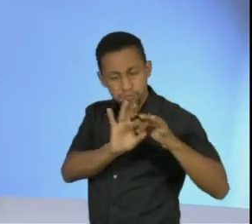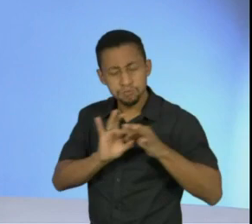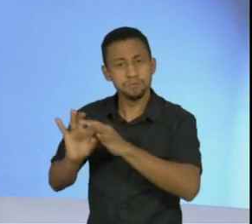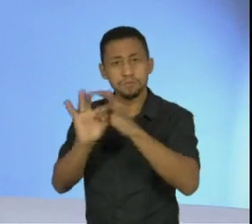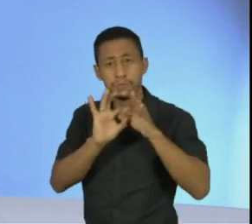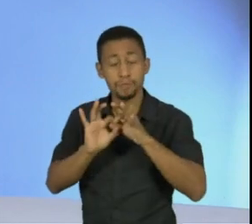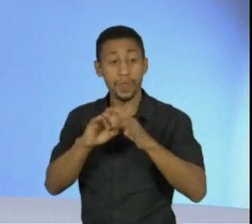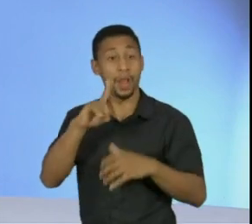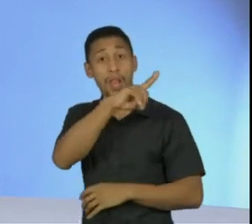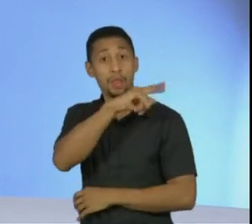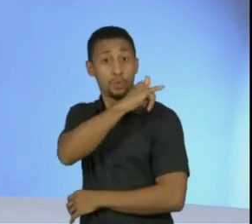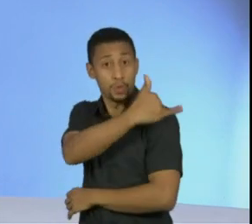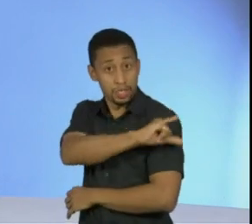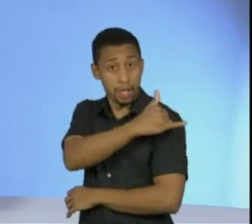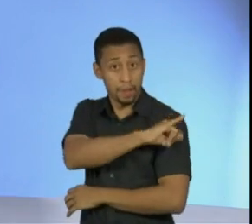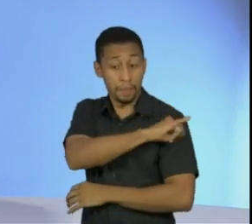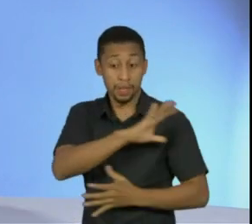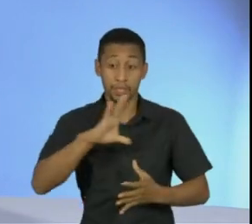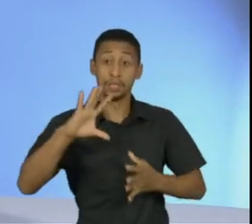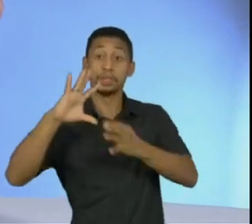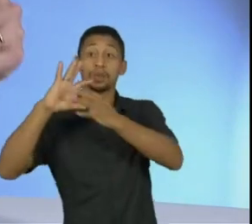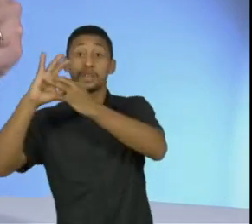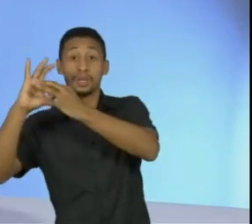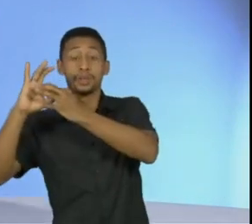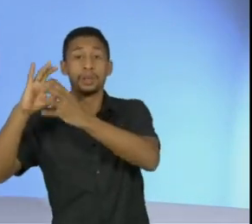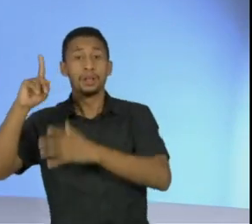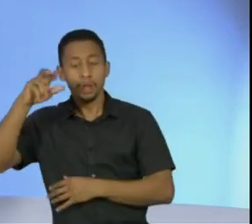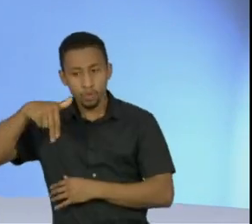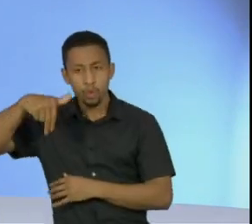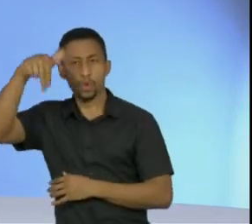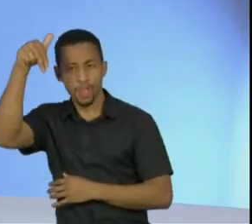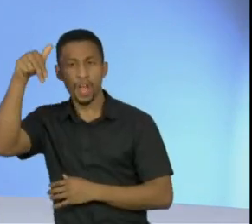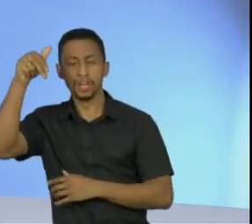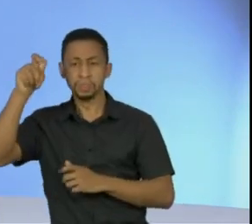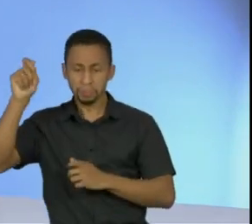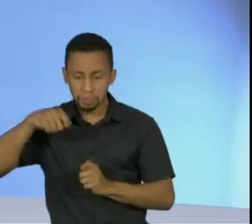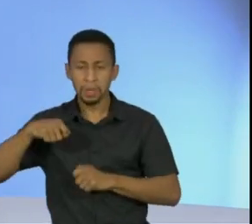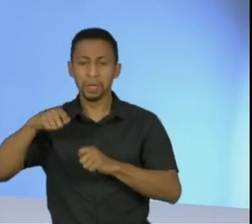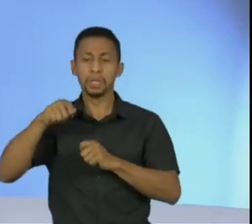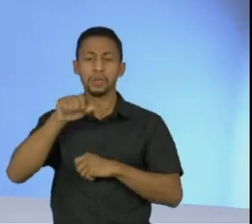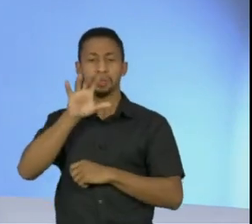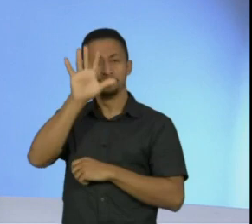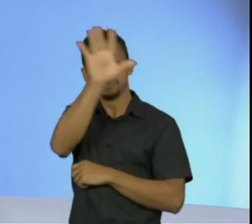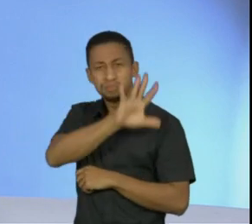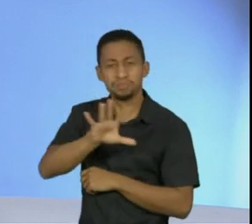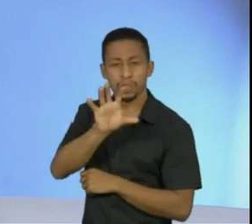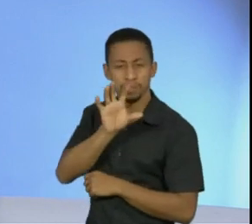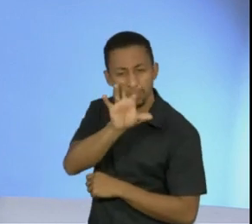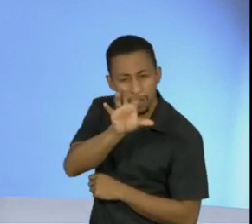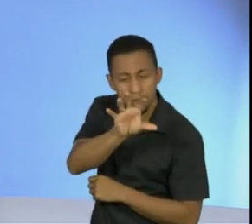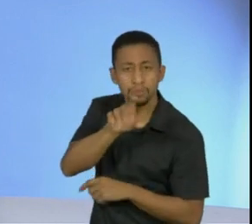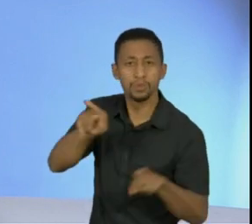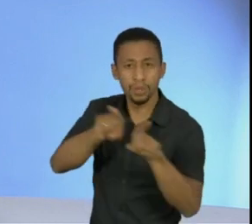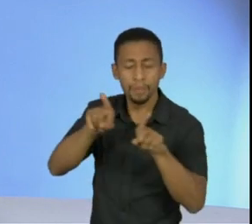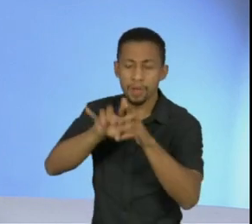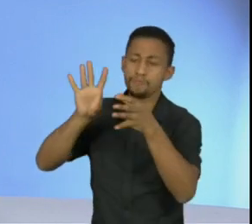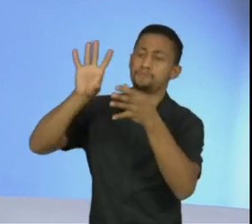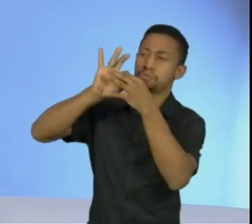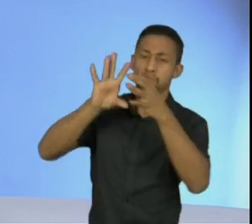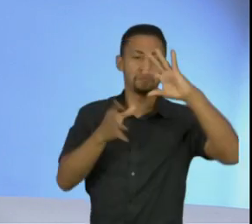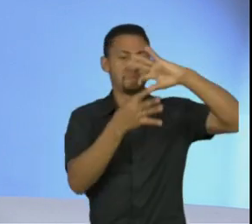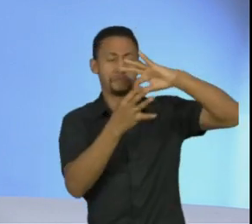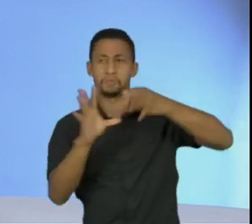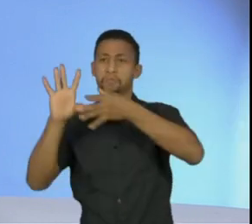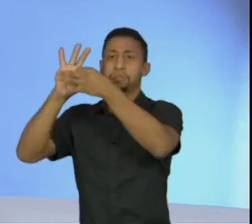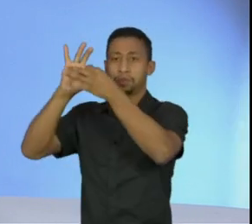comando em um Estado do Nordeste, fica lá a região Norte dando comando no Estado da região Sudeste. Eu aqui tive a coragem, e